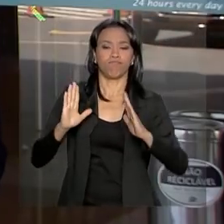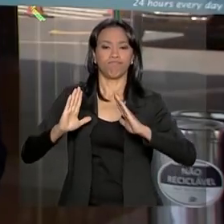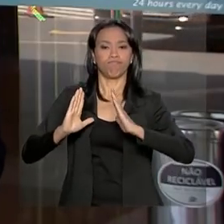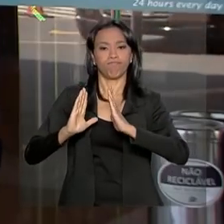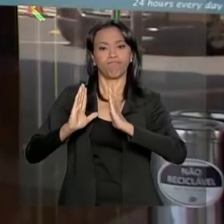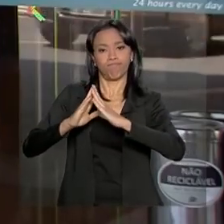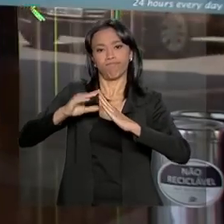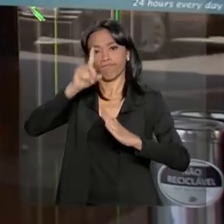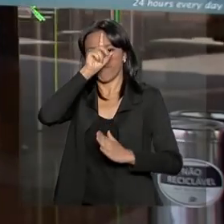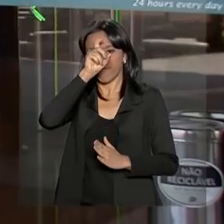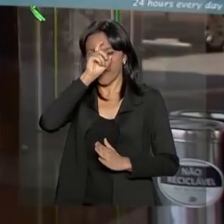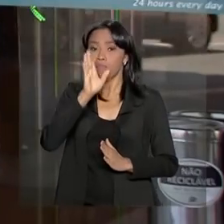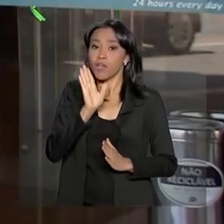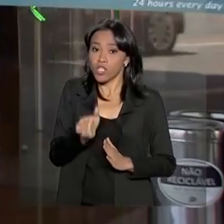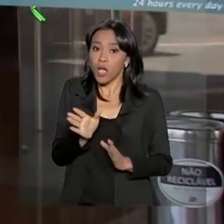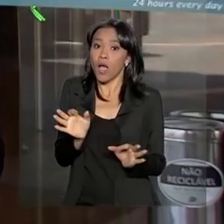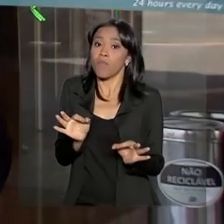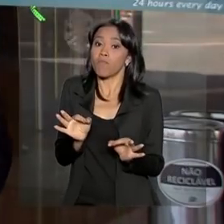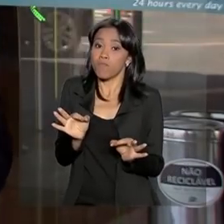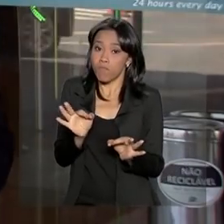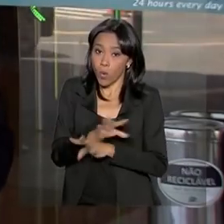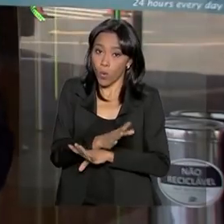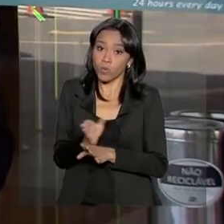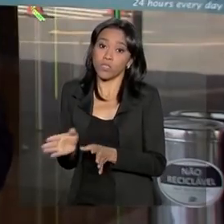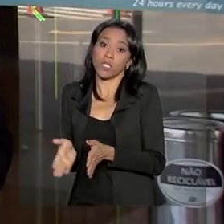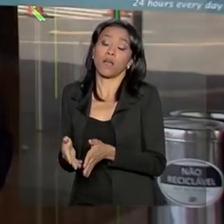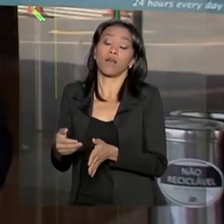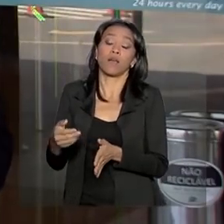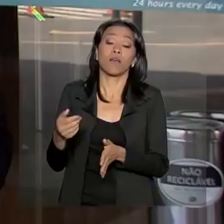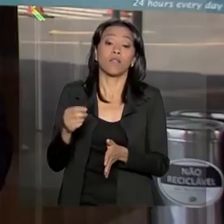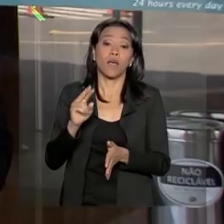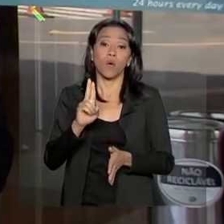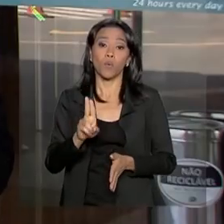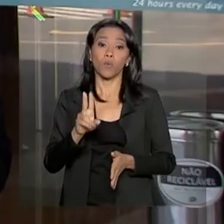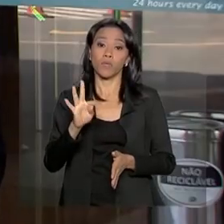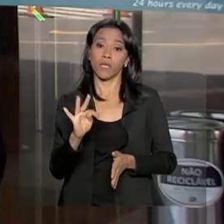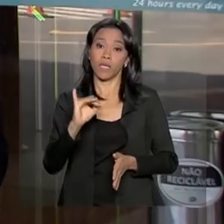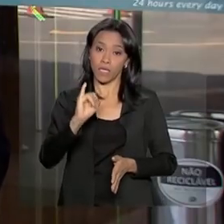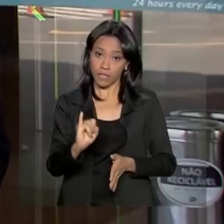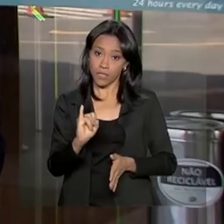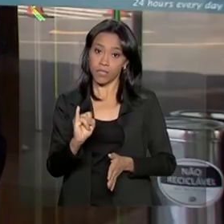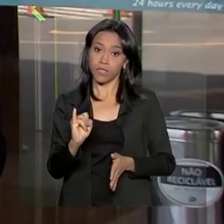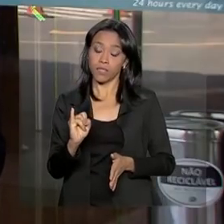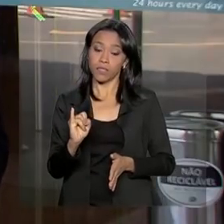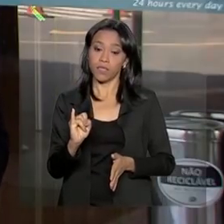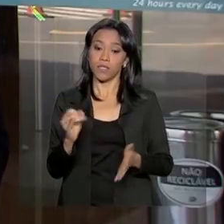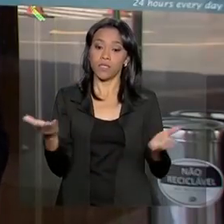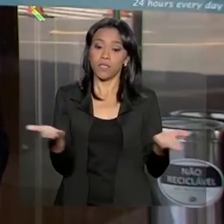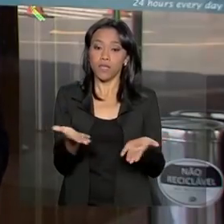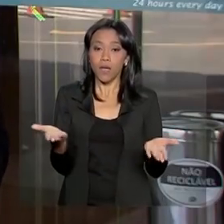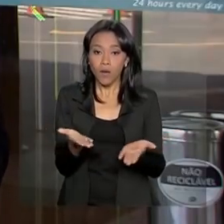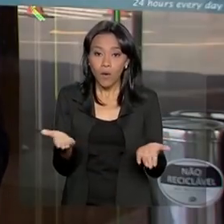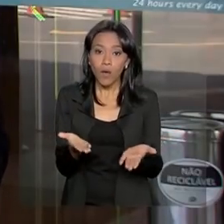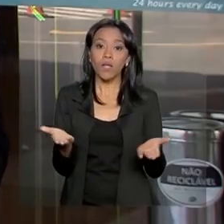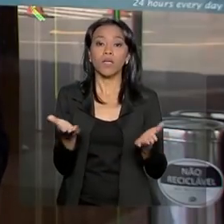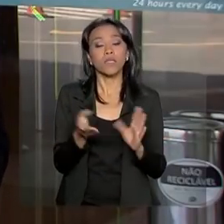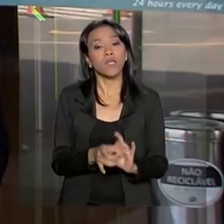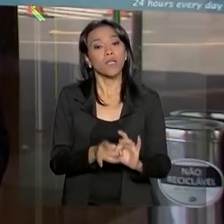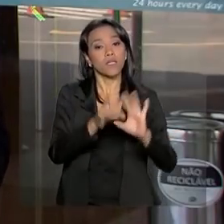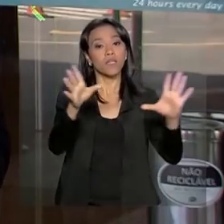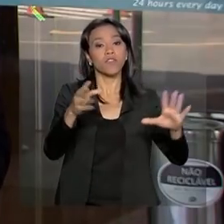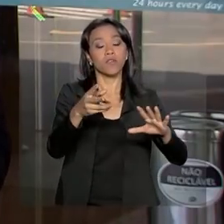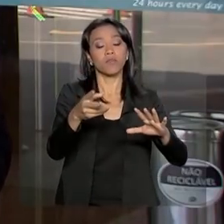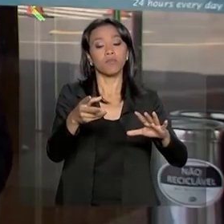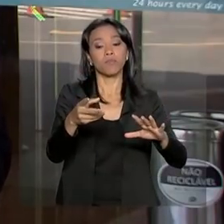mas ele já teve alta dessas UTI e permanece disponível para receber